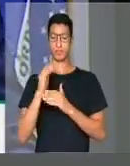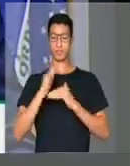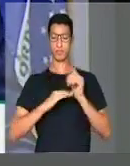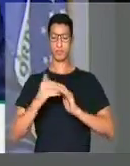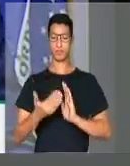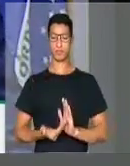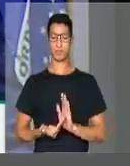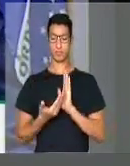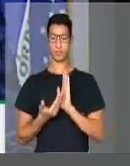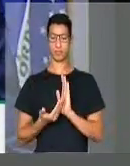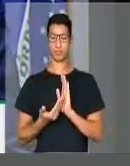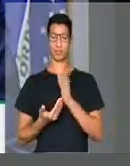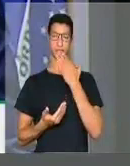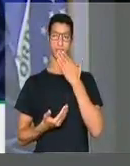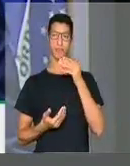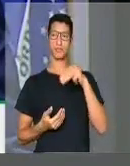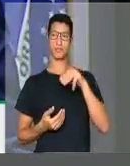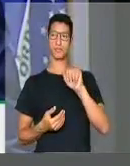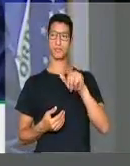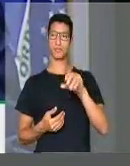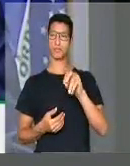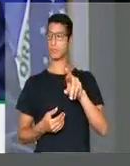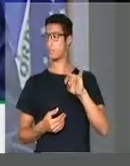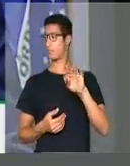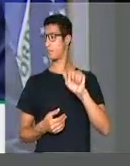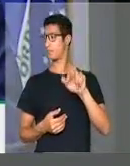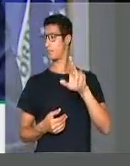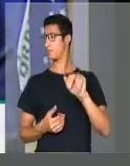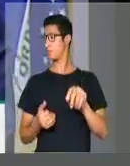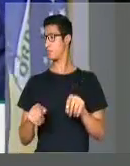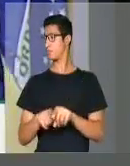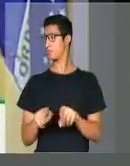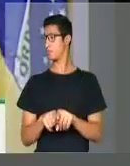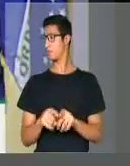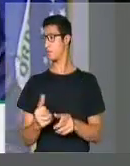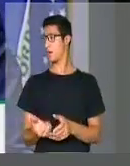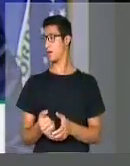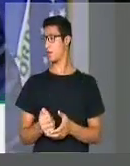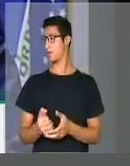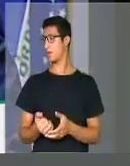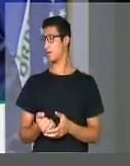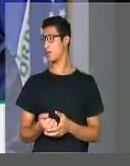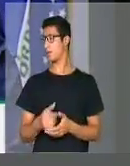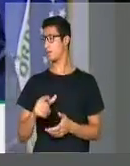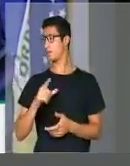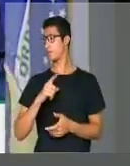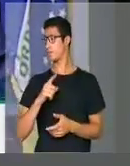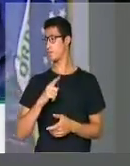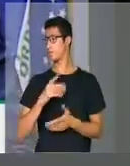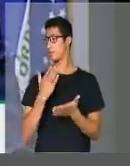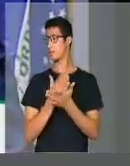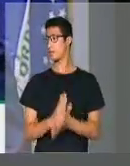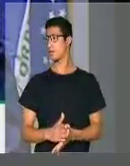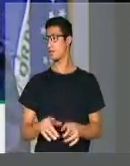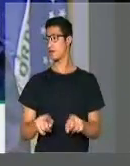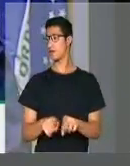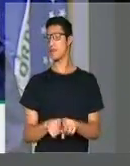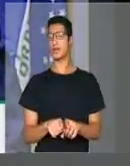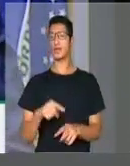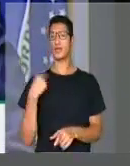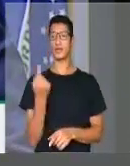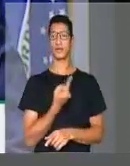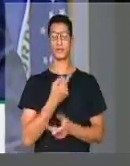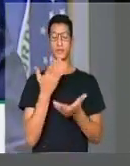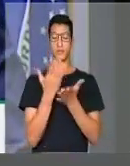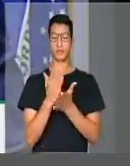sobre essa casa. O modelo majoritário ele cria uma relação do parlamentar com o eleitor e acaba com a artificialidade.